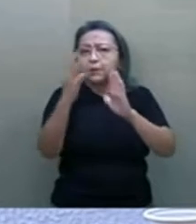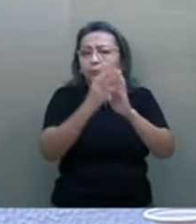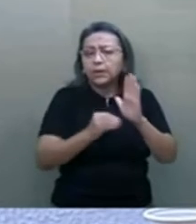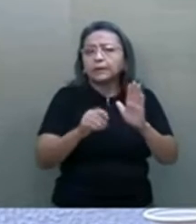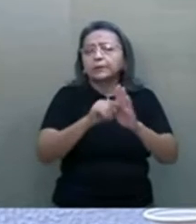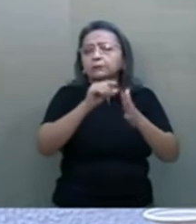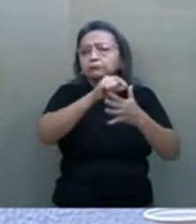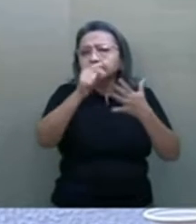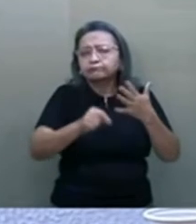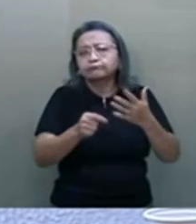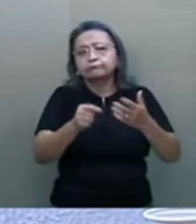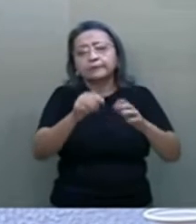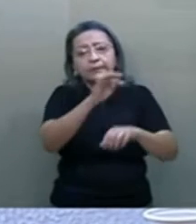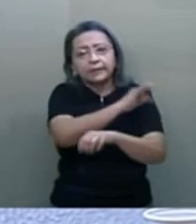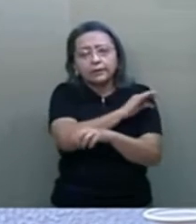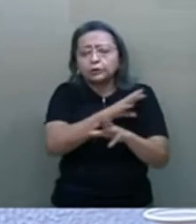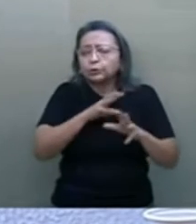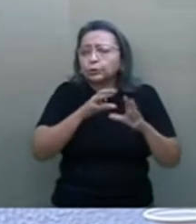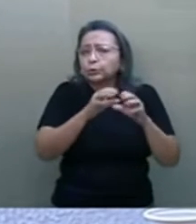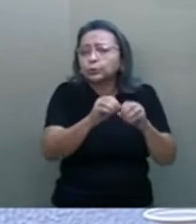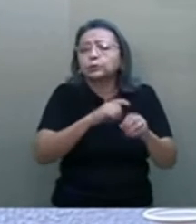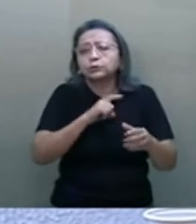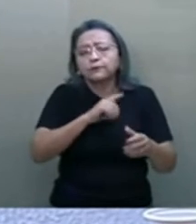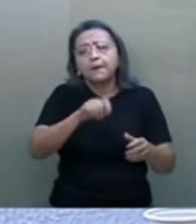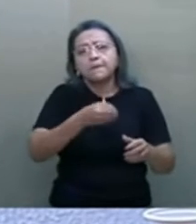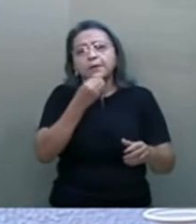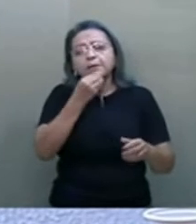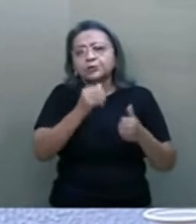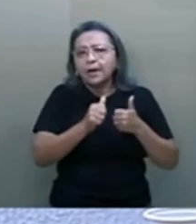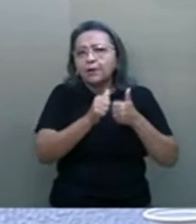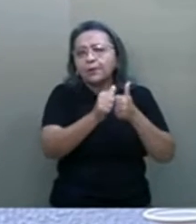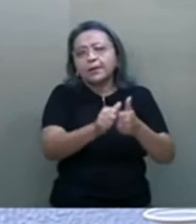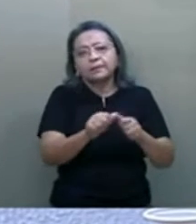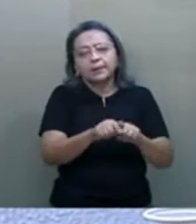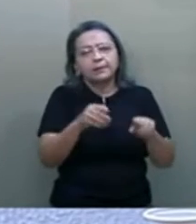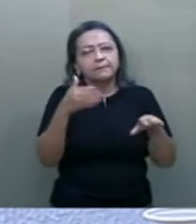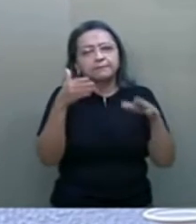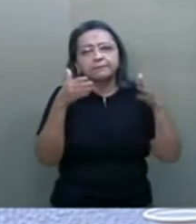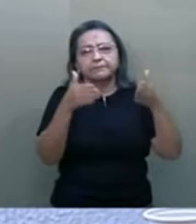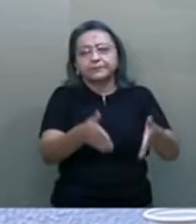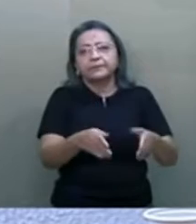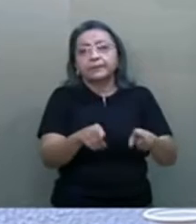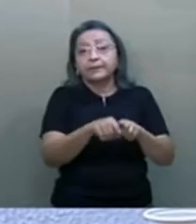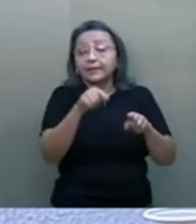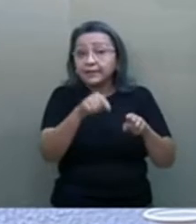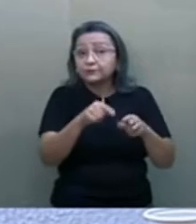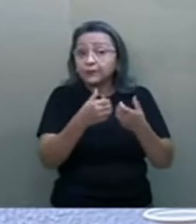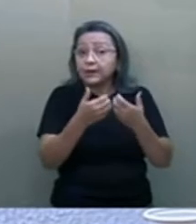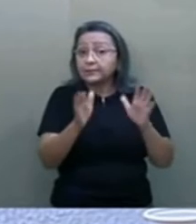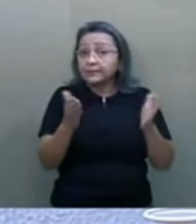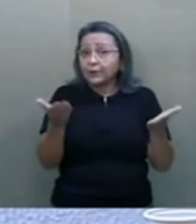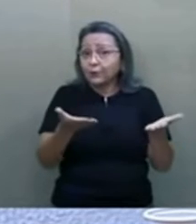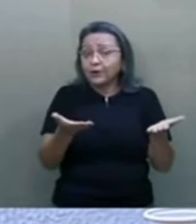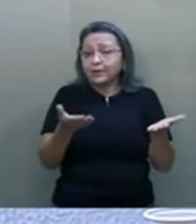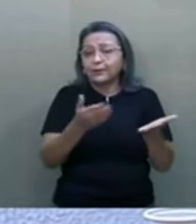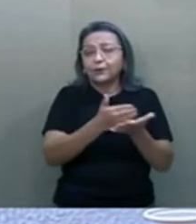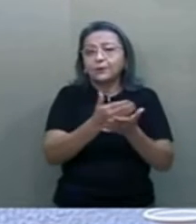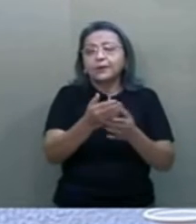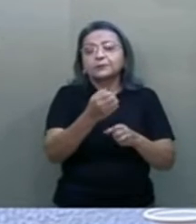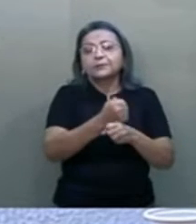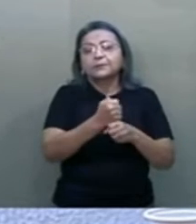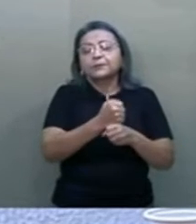técnicos do cabo, eu tive a oportunidade de acompanhar e de participar também. Esse cabo foi lançado agora, no início de